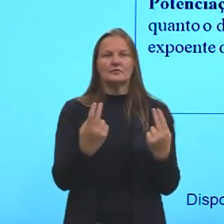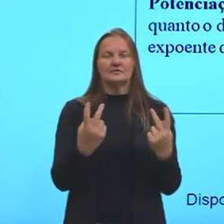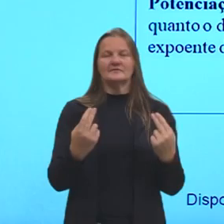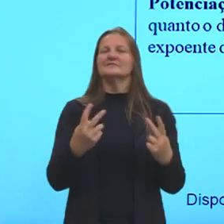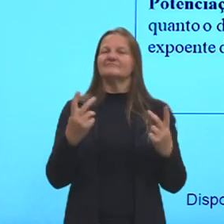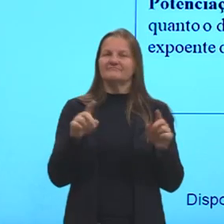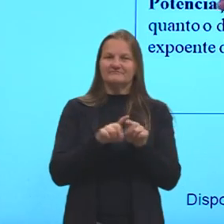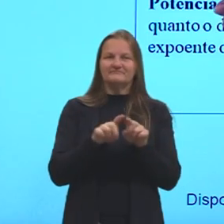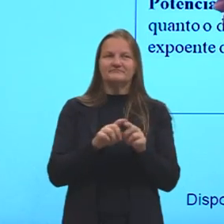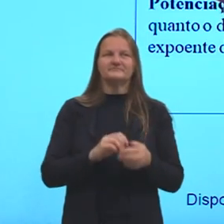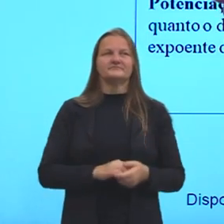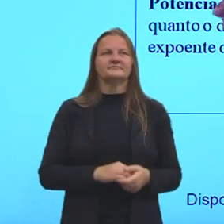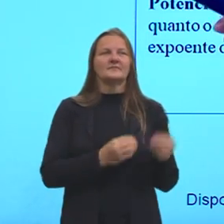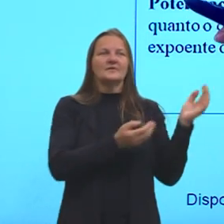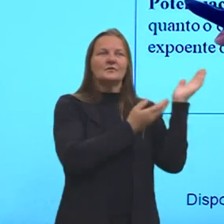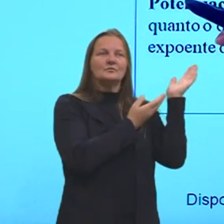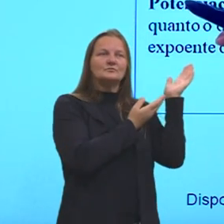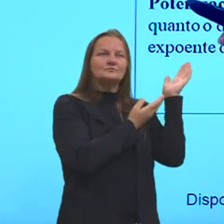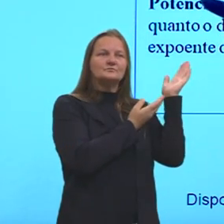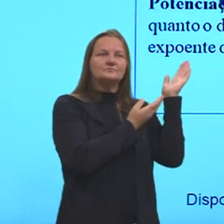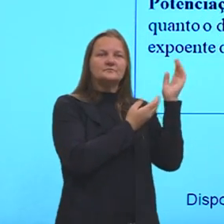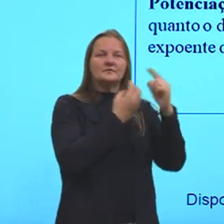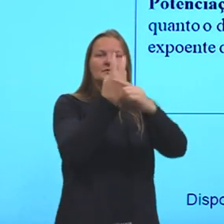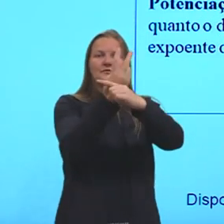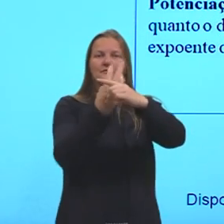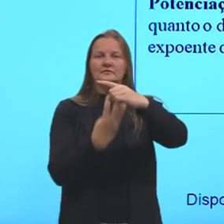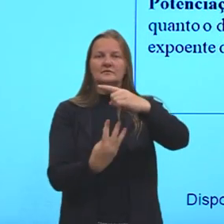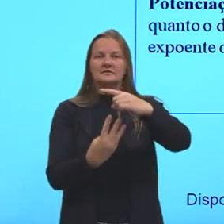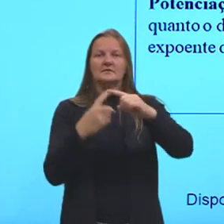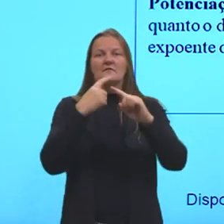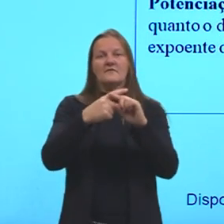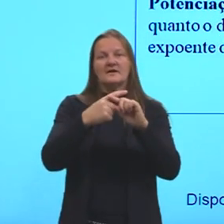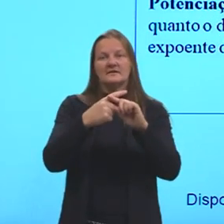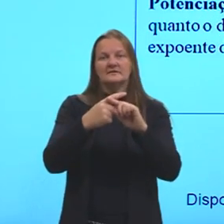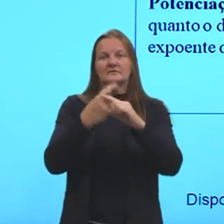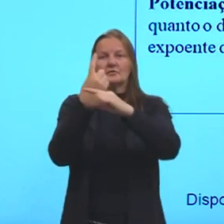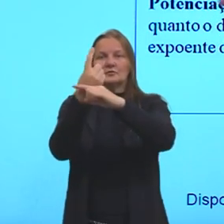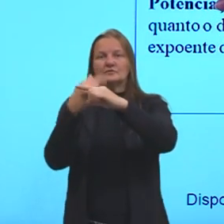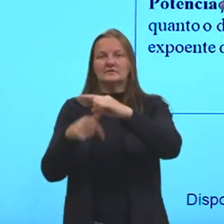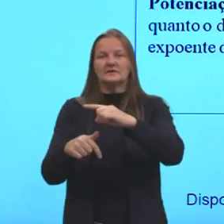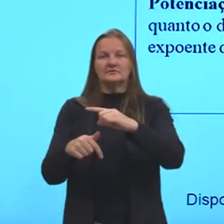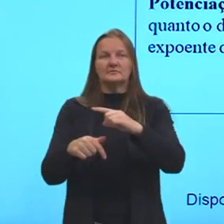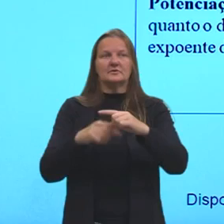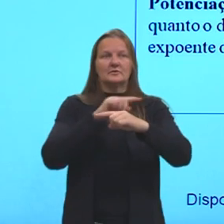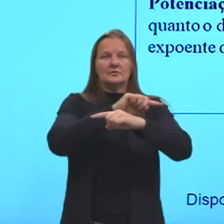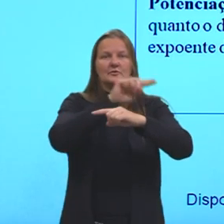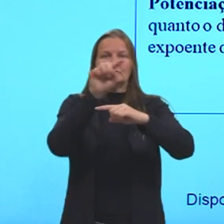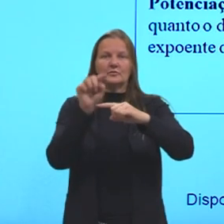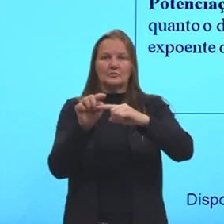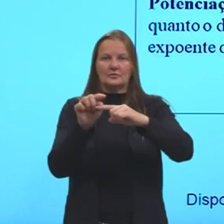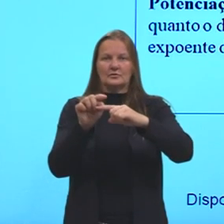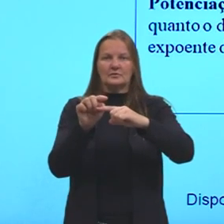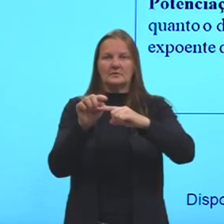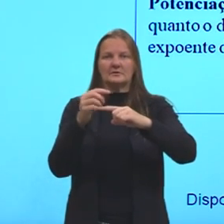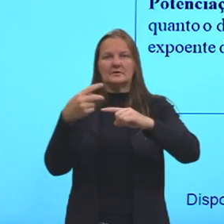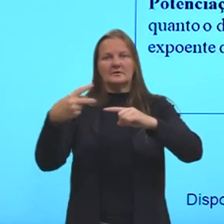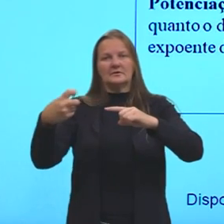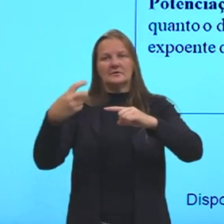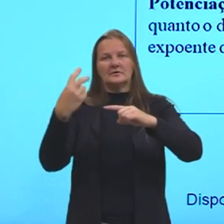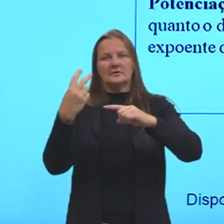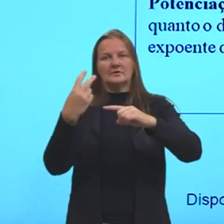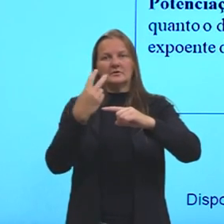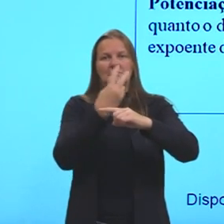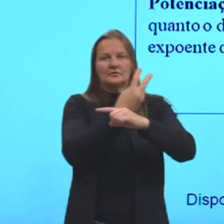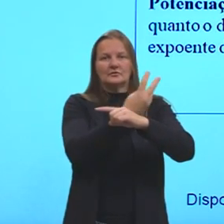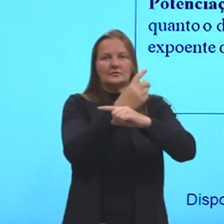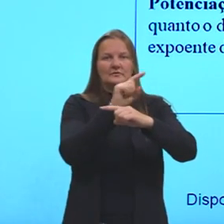denominadores. Então, nós tínhamos dois terços vezes um sétimo. Multiplicamos numeradores. Dois vezes